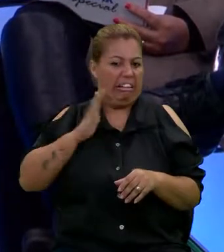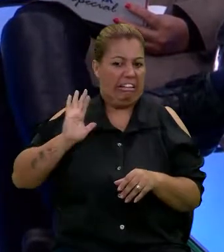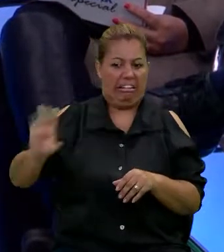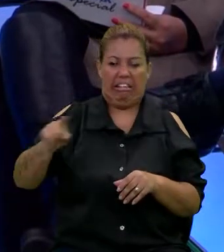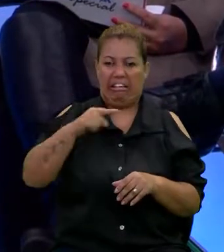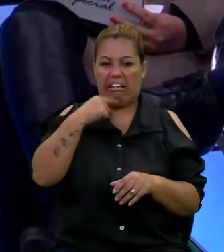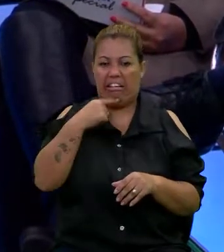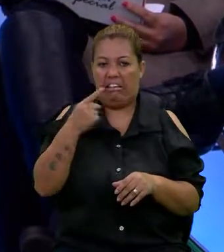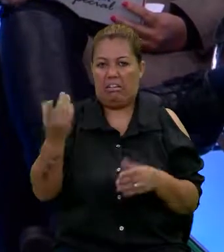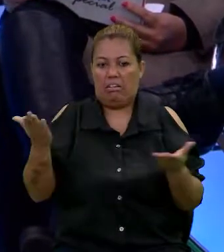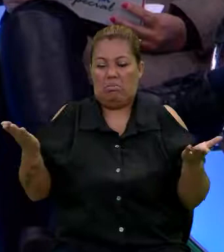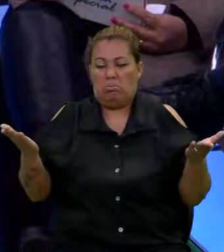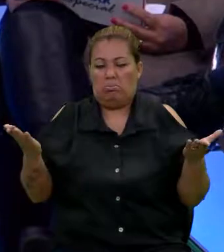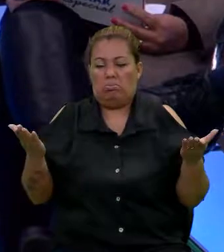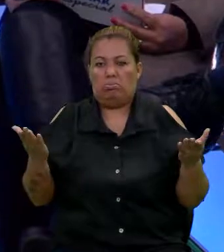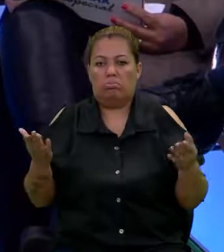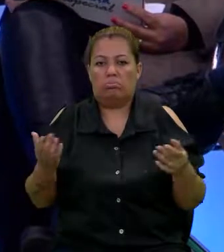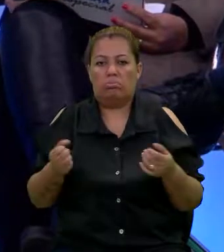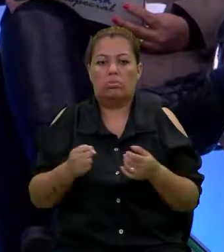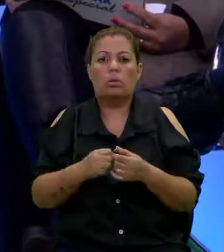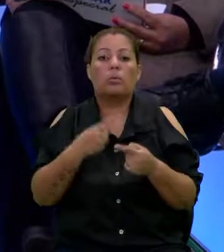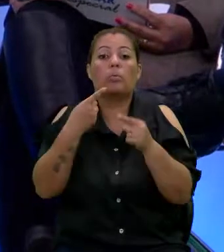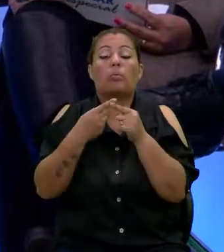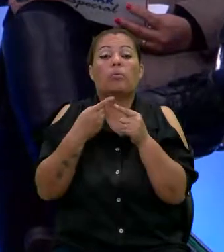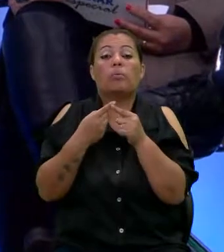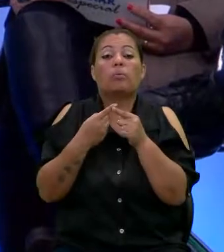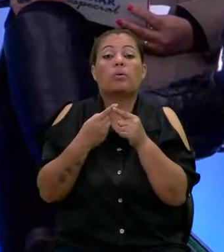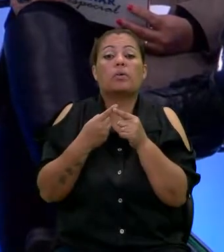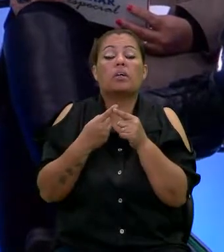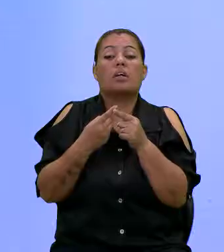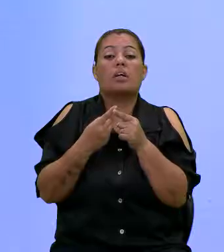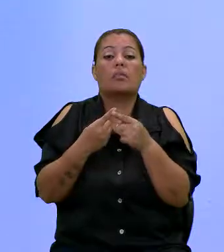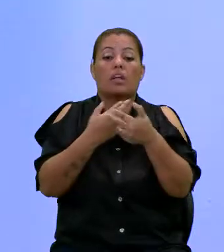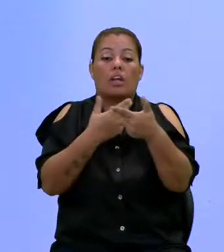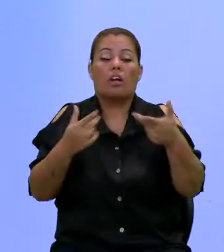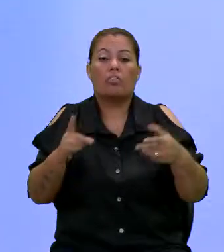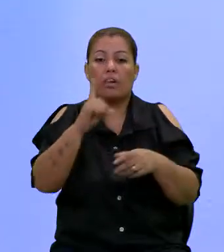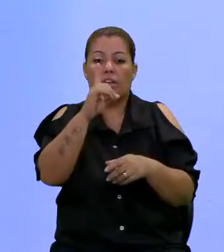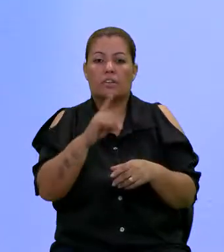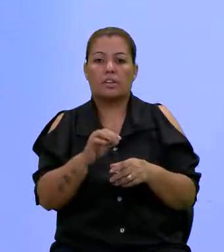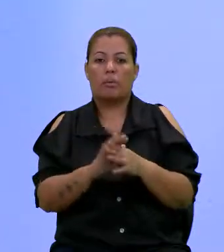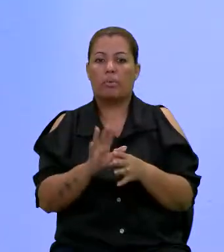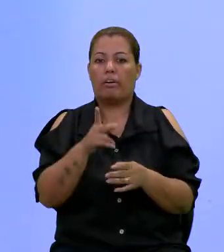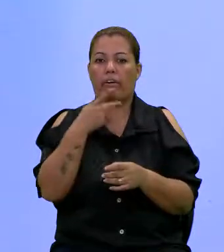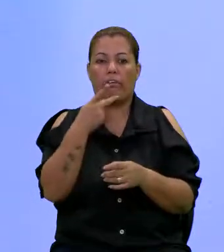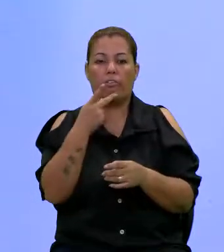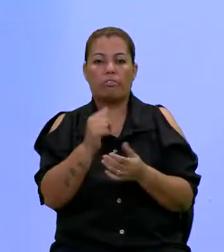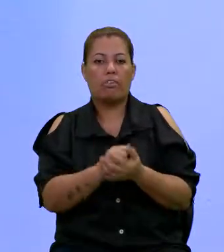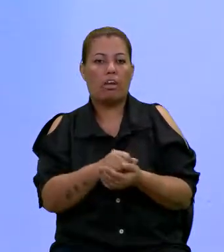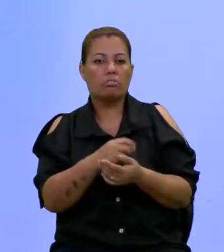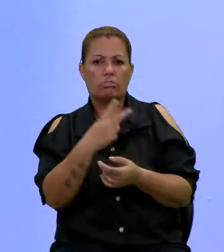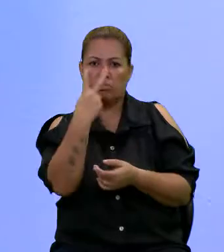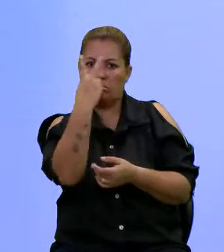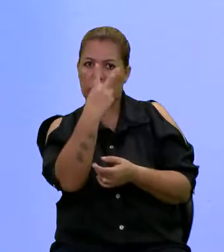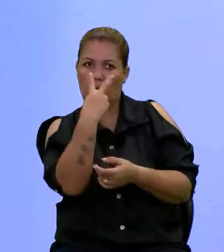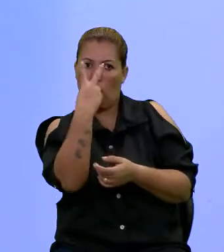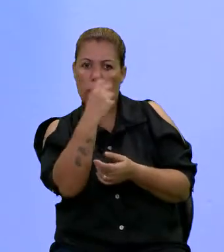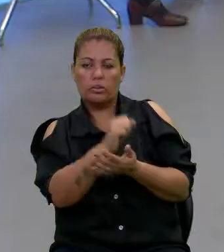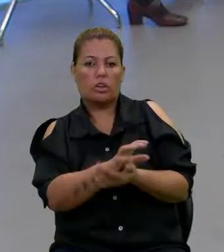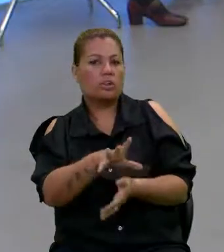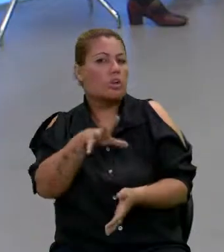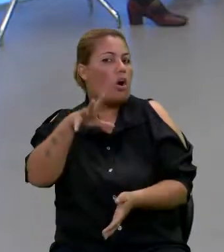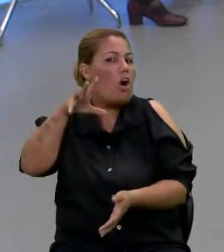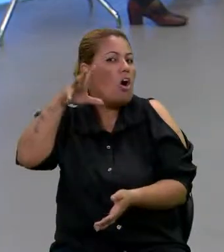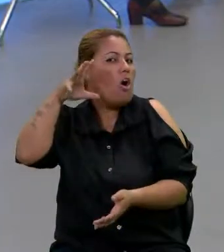É uma realidade. Por quê? Porque tem múltipla deficiência? Porque não falam? Falam com os olhos? Ouvem